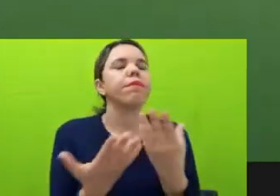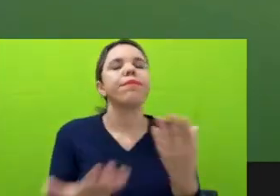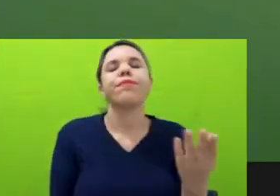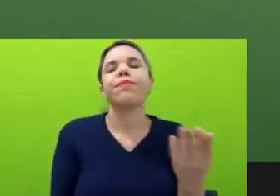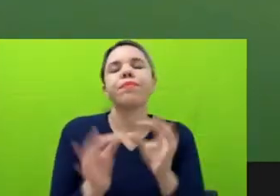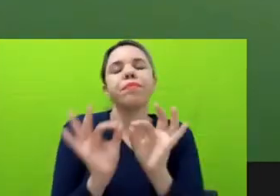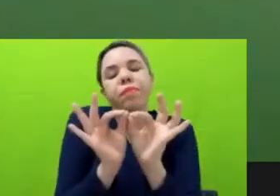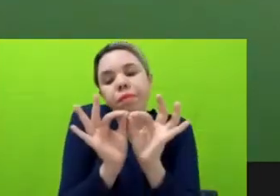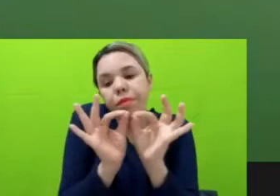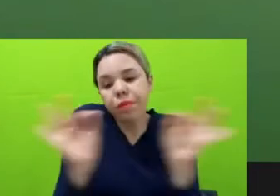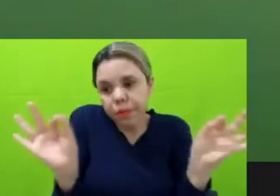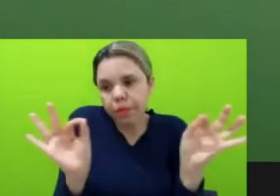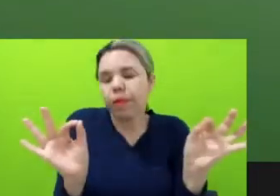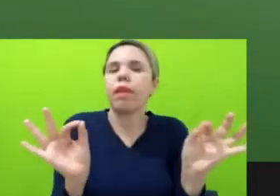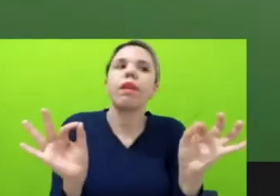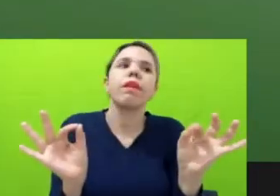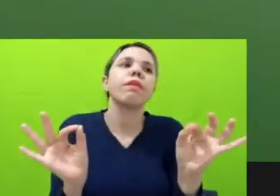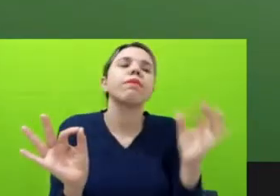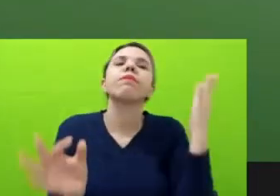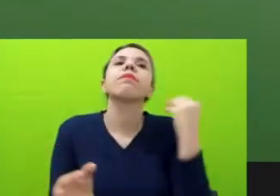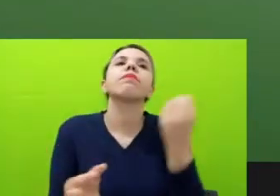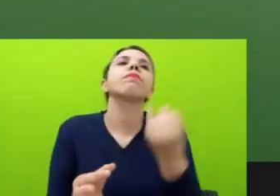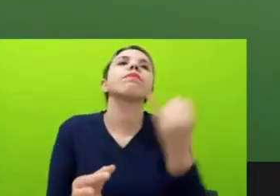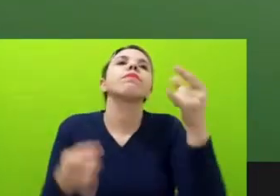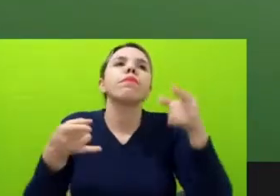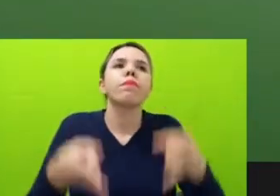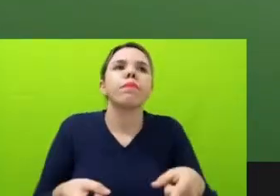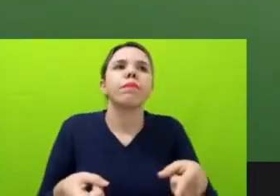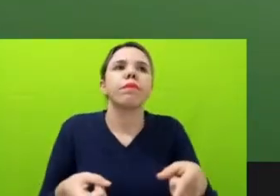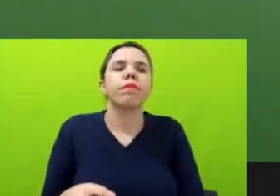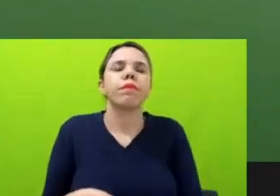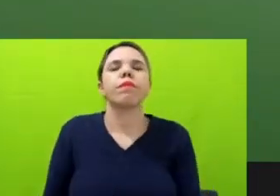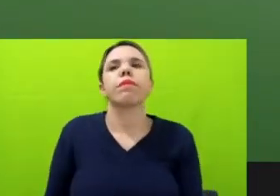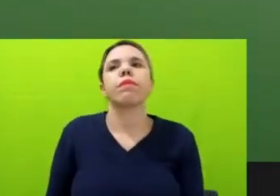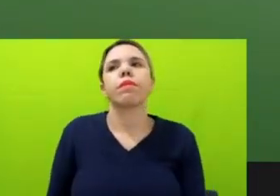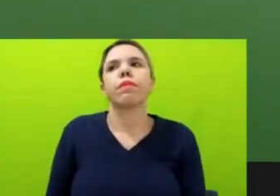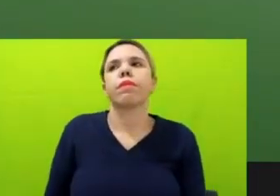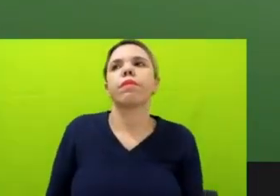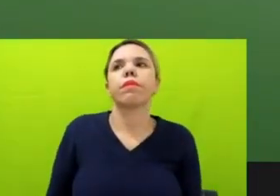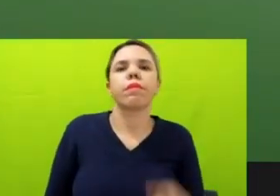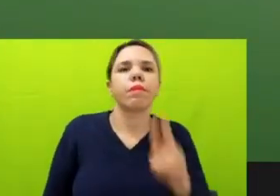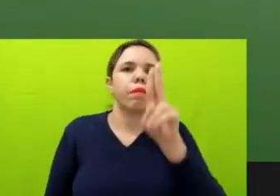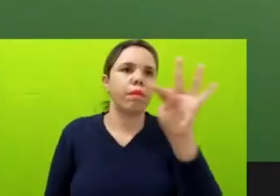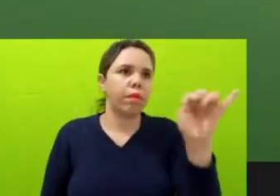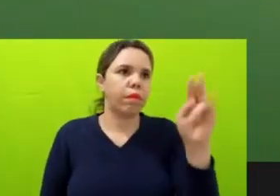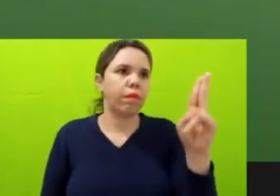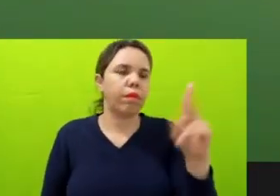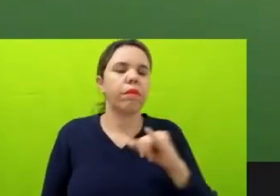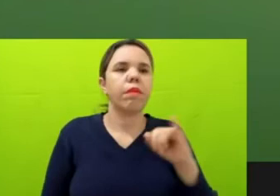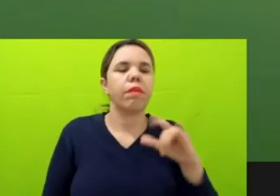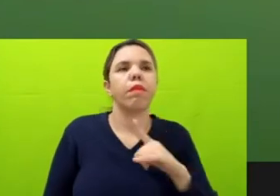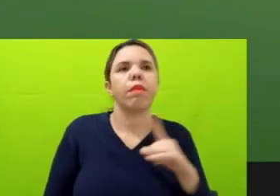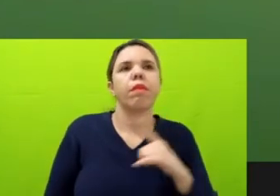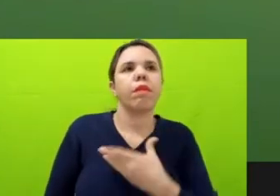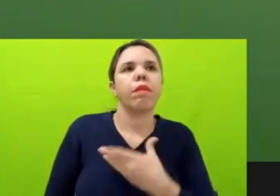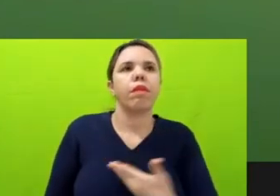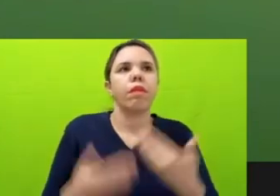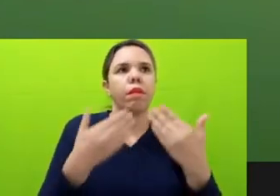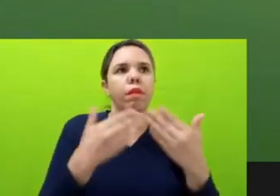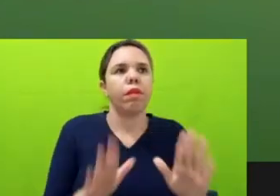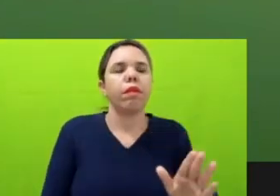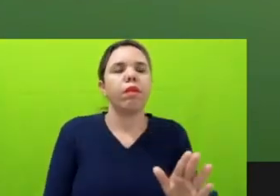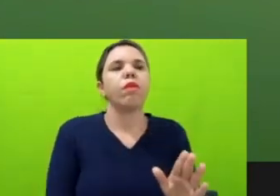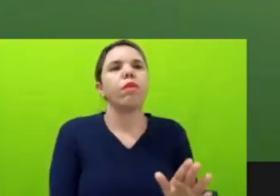quantos leitos de unidade de terapia intensiva o governo tinha aberto para o tratamento de Covid,